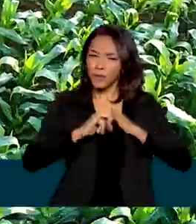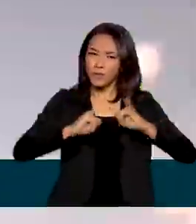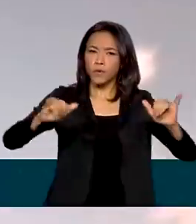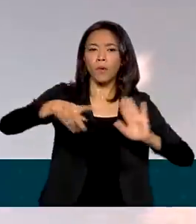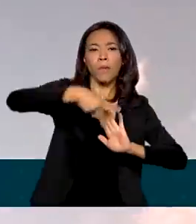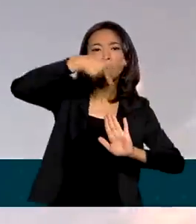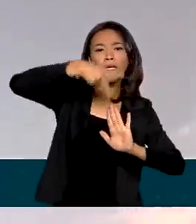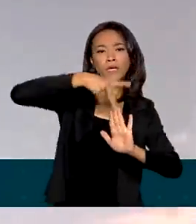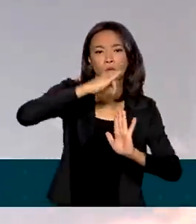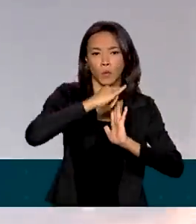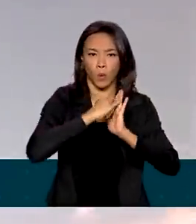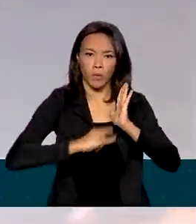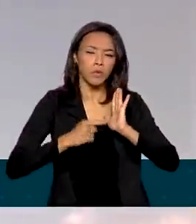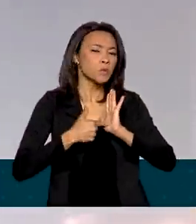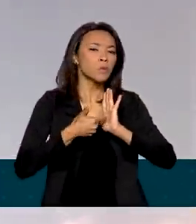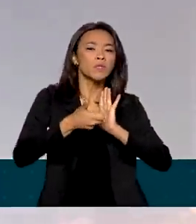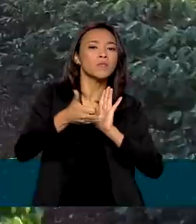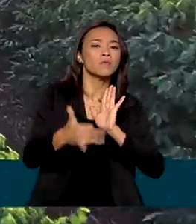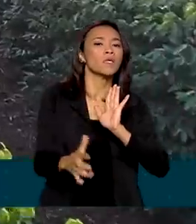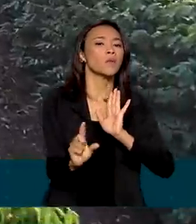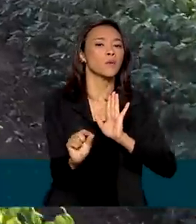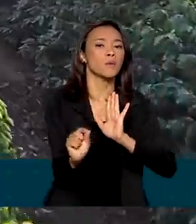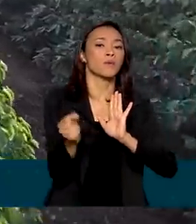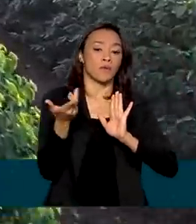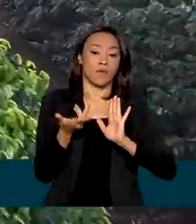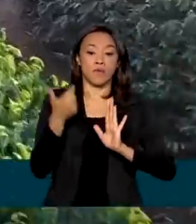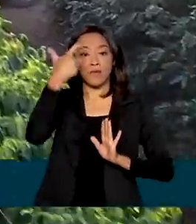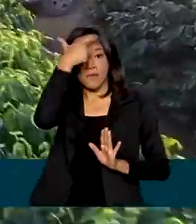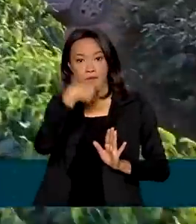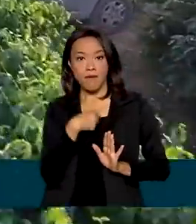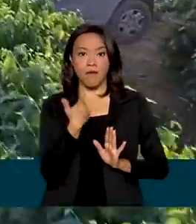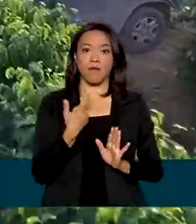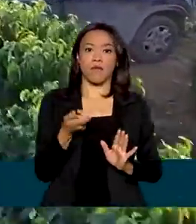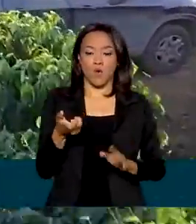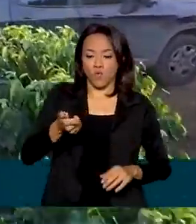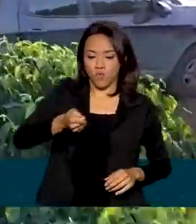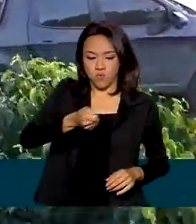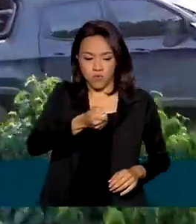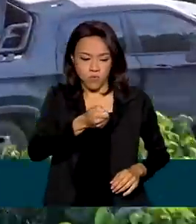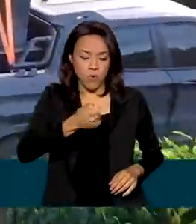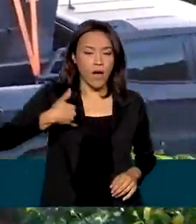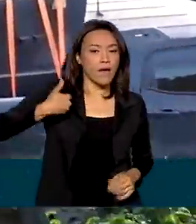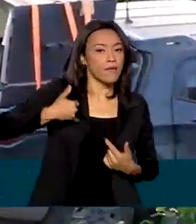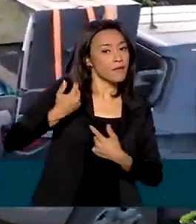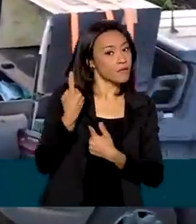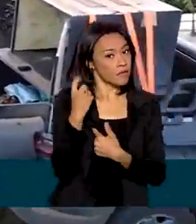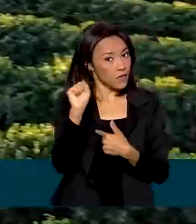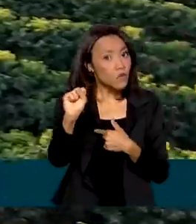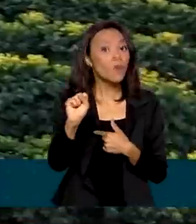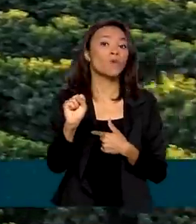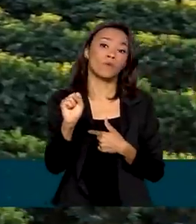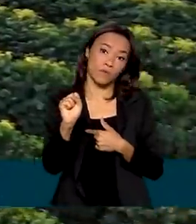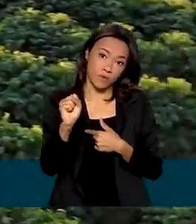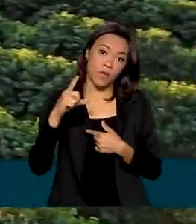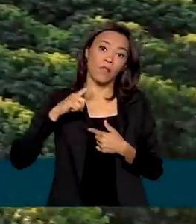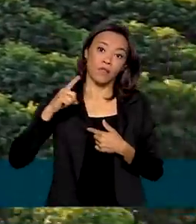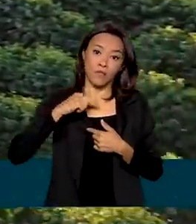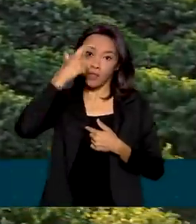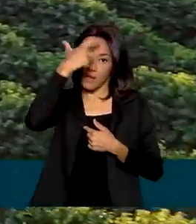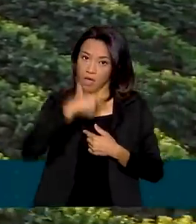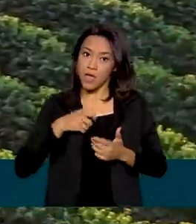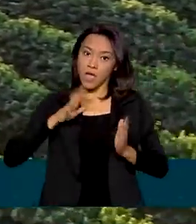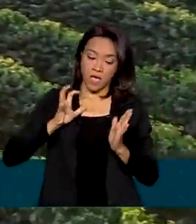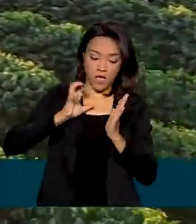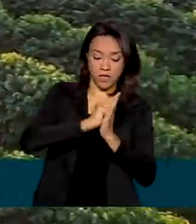portaria. Ela determina, por exemplo, que o operador do drone deve ser maior de 18 anos de idade, ter registro no